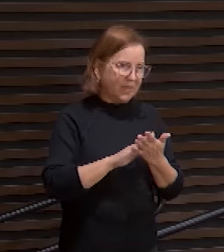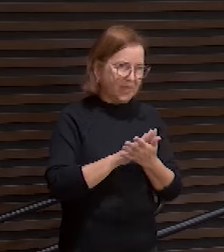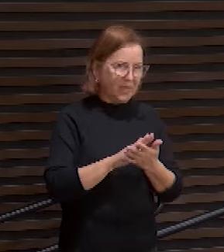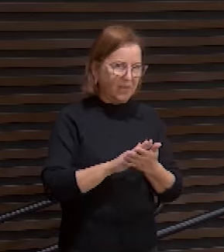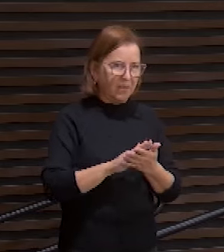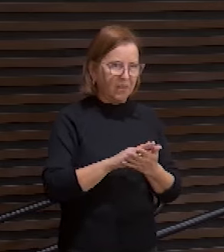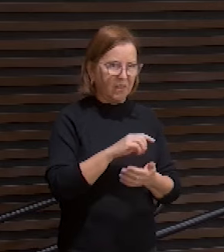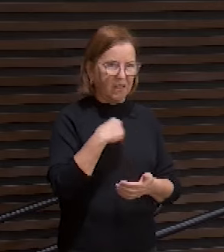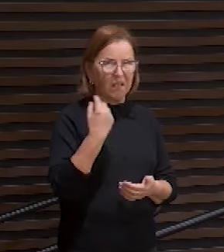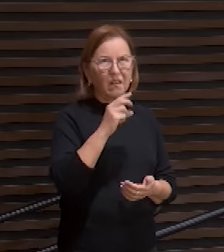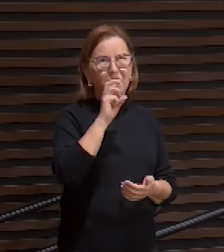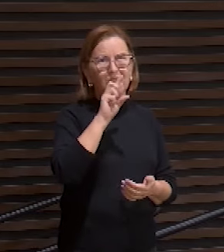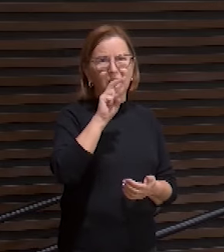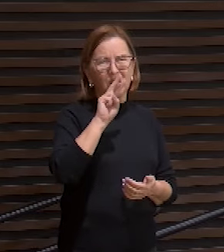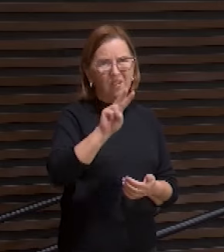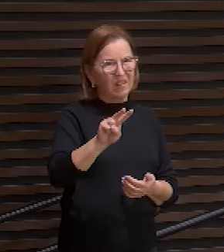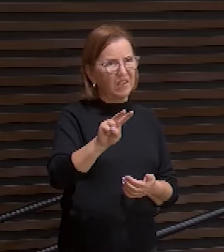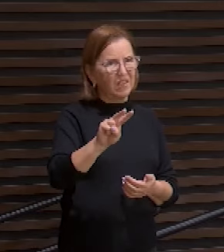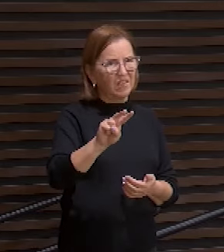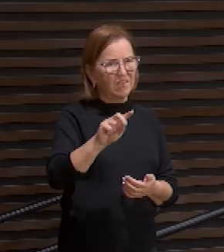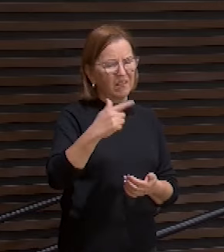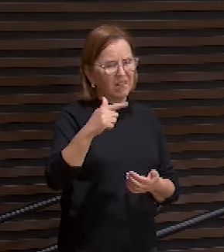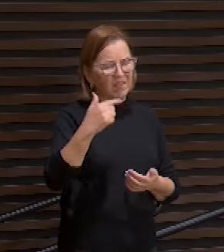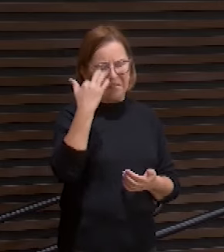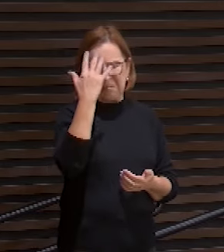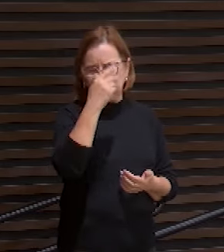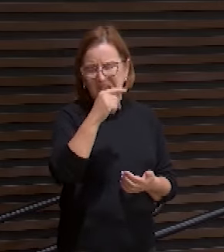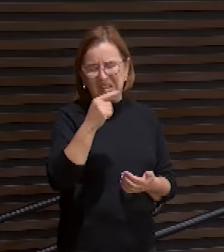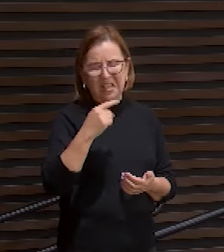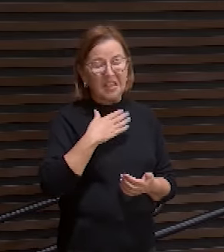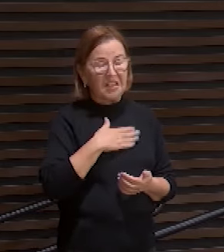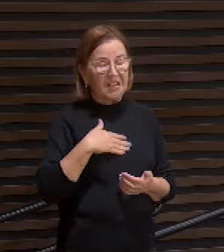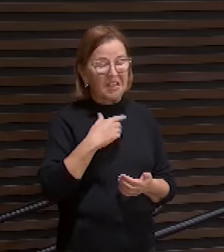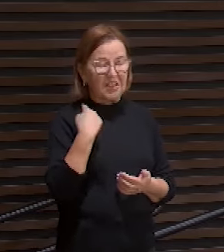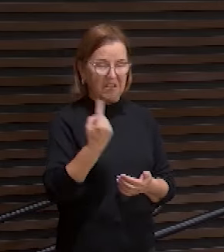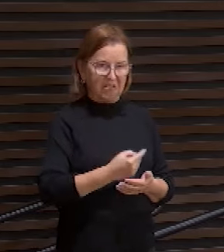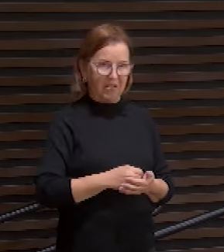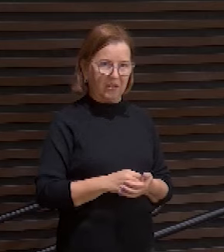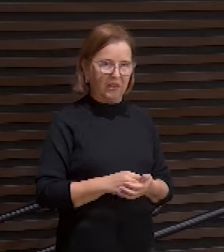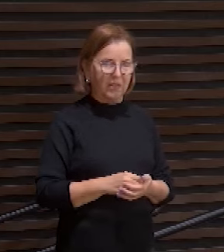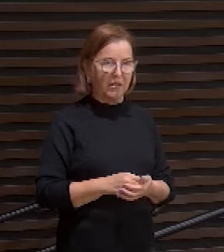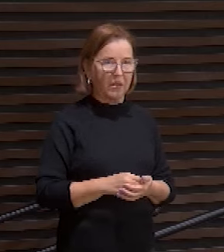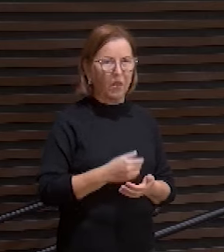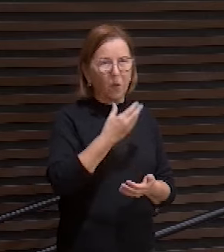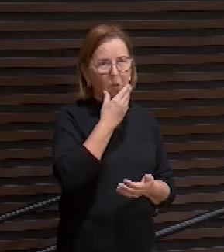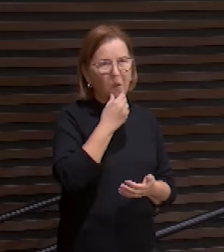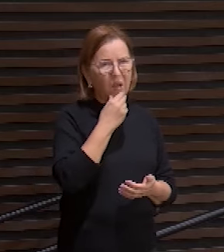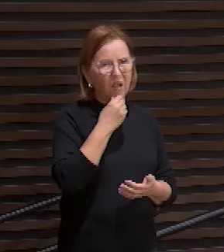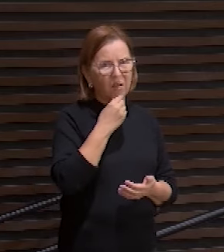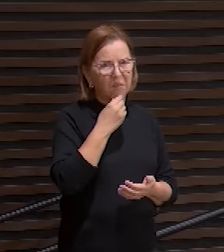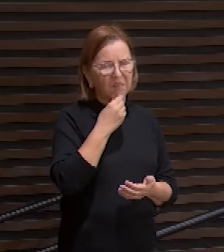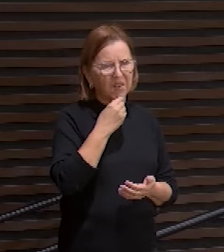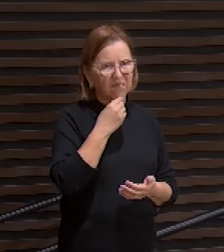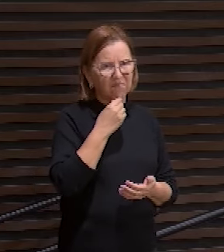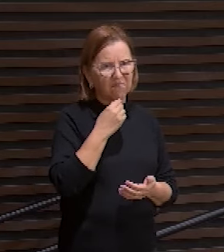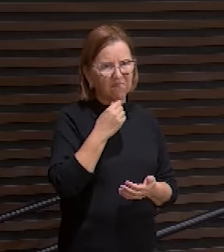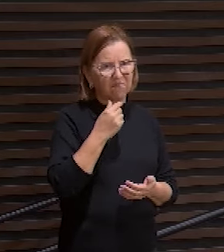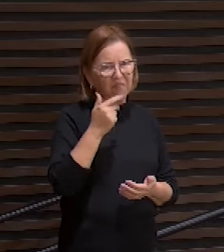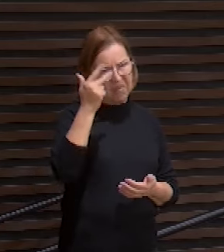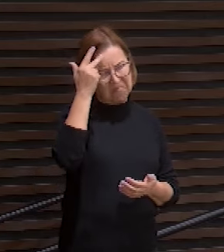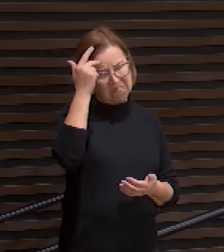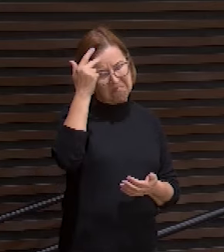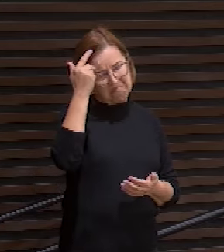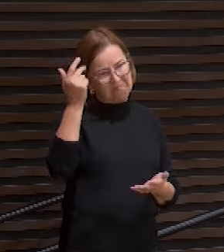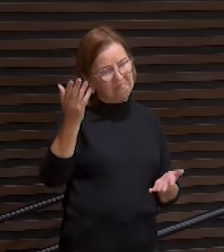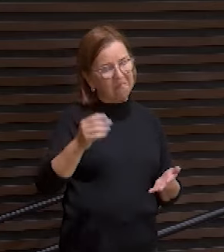Olhamos-lo, nenhuma beleza havia que nos agradasse. Ele era um homem fisicamente comum. Ele, sendo o criador do homem, ele